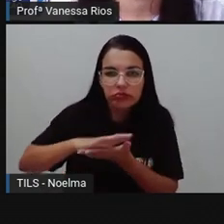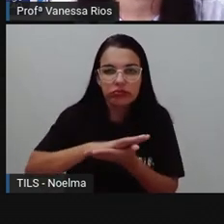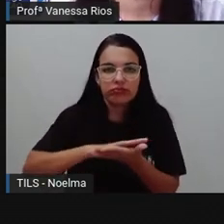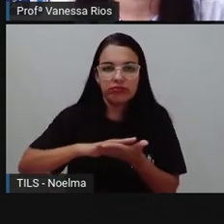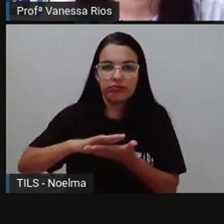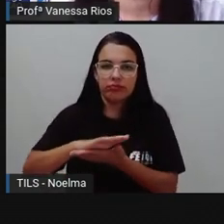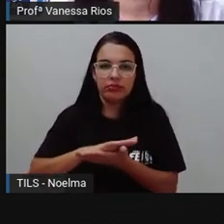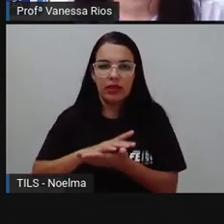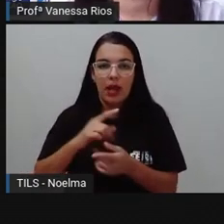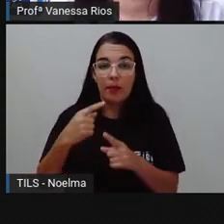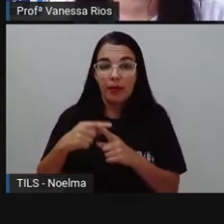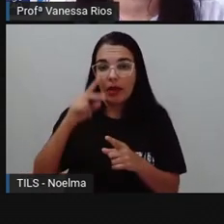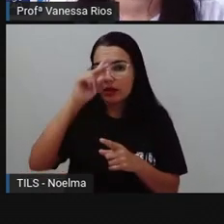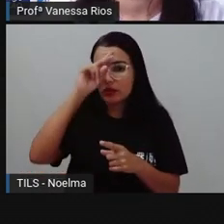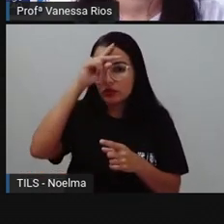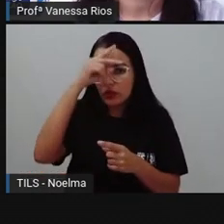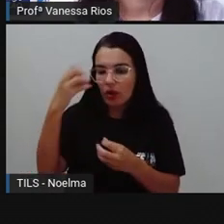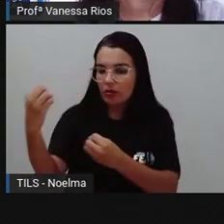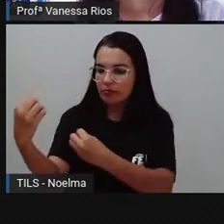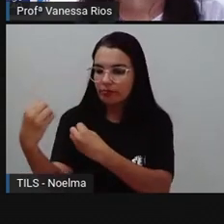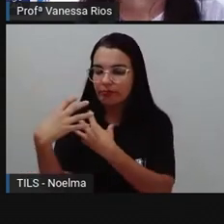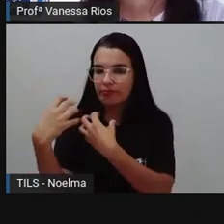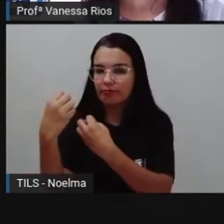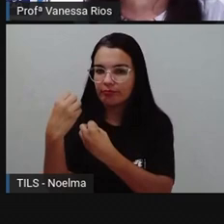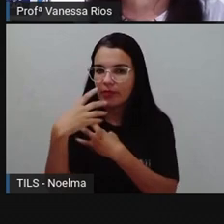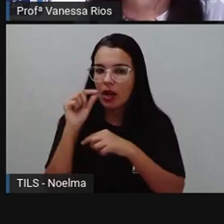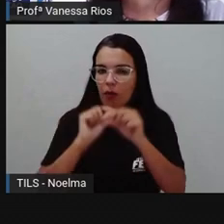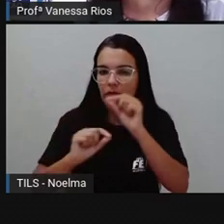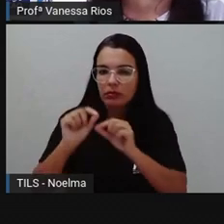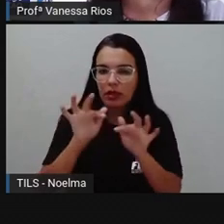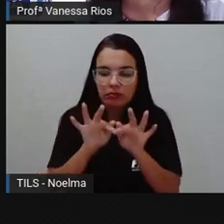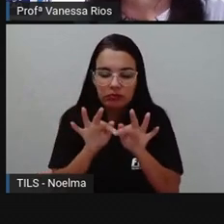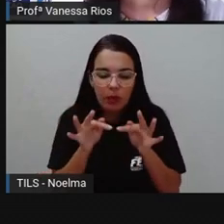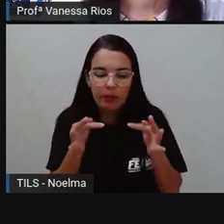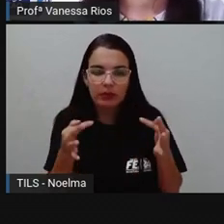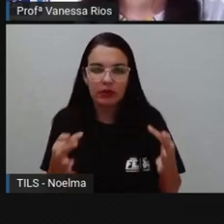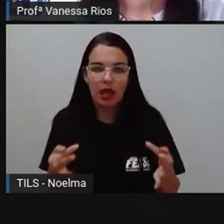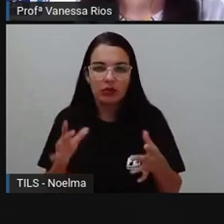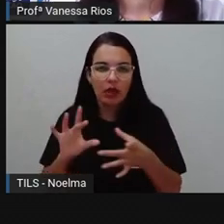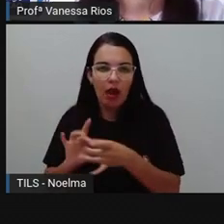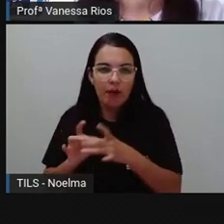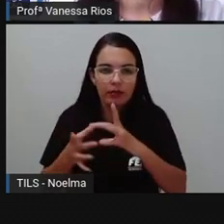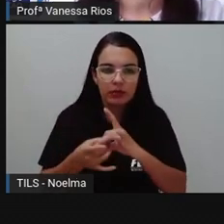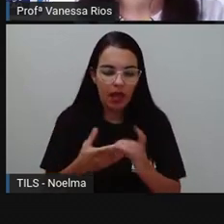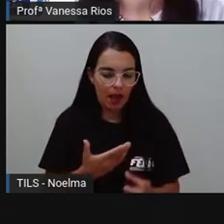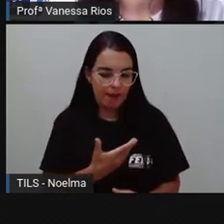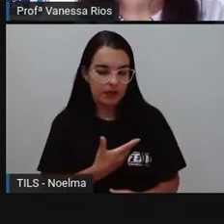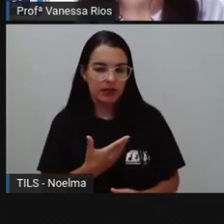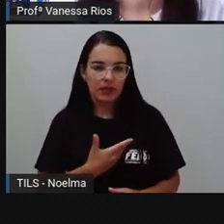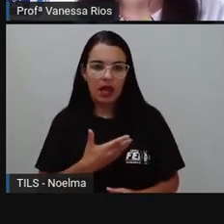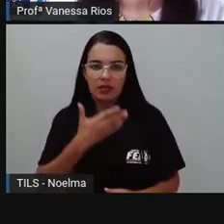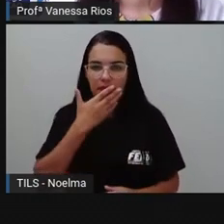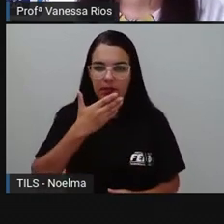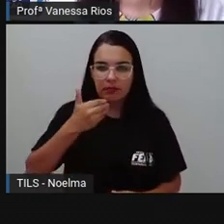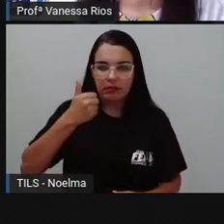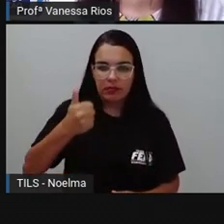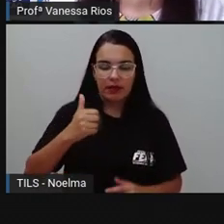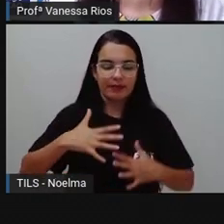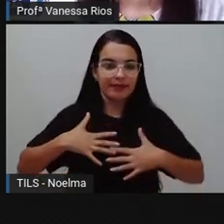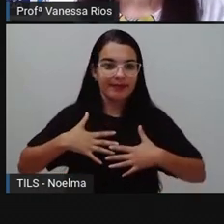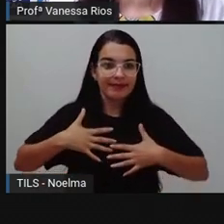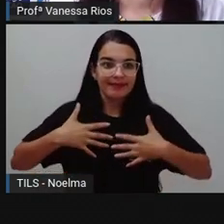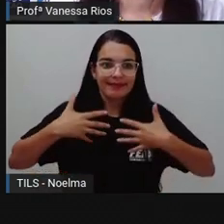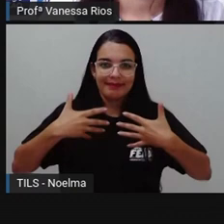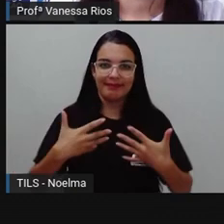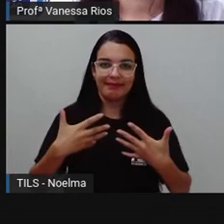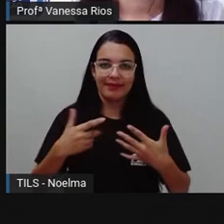acaba nos trazendo uma lição de humildade, compartilhamento, amizade, superação e autoestima.